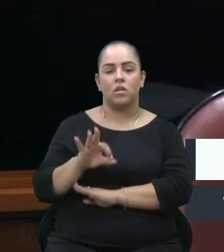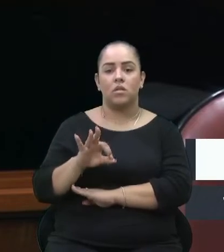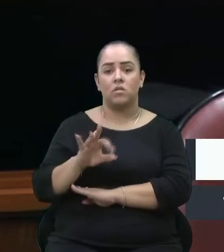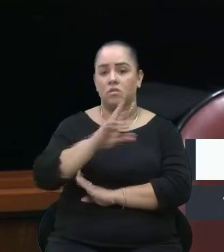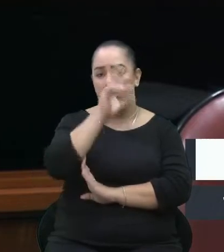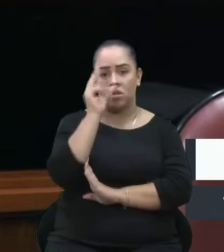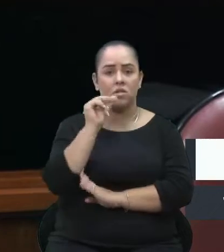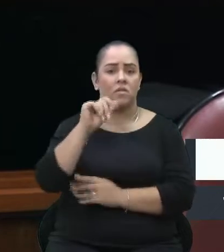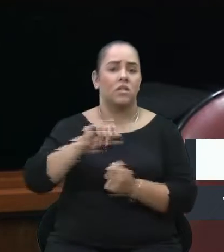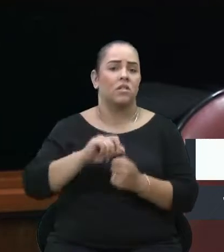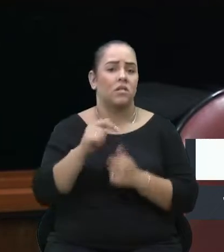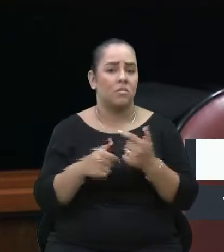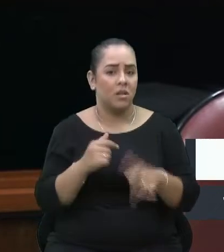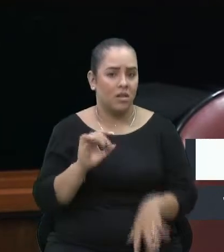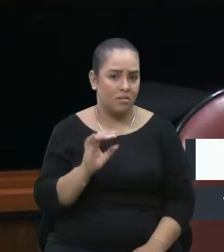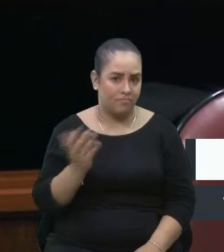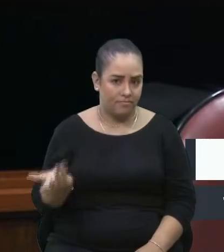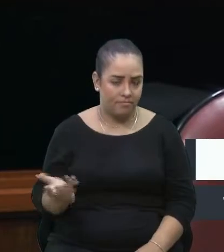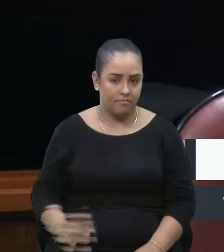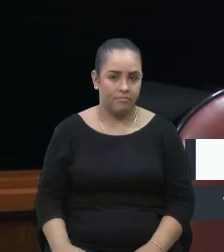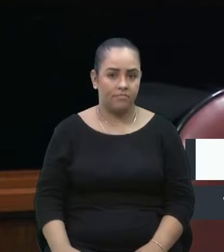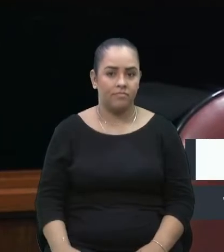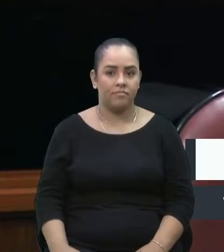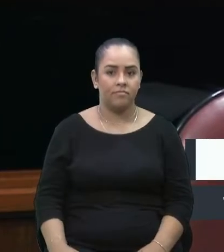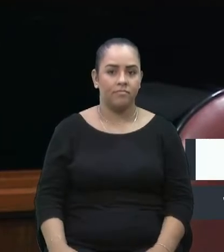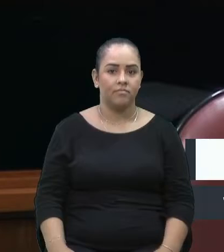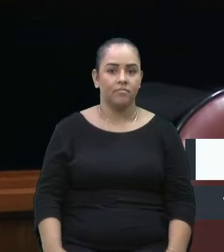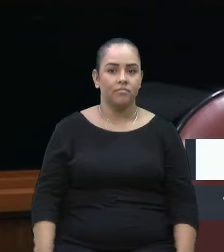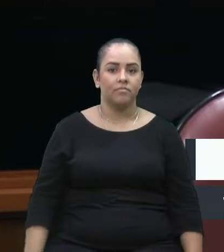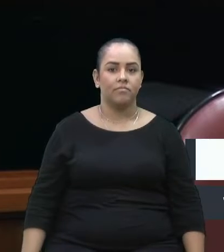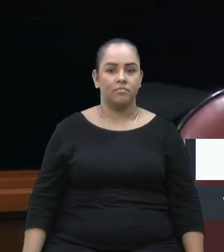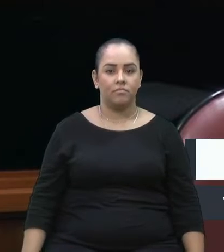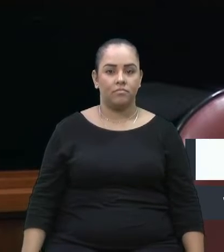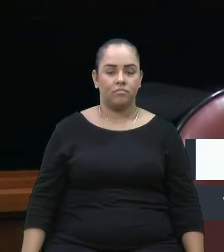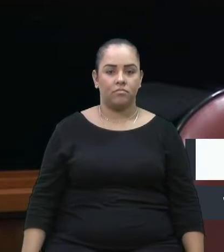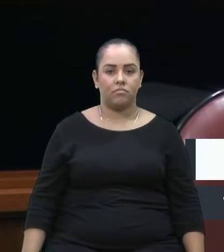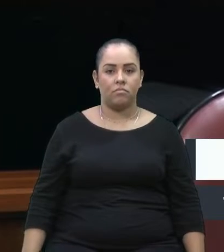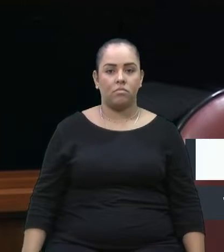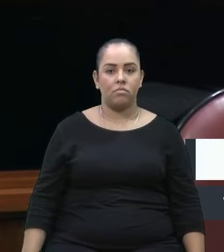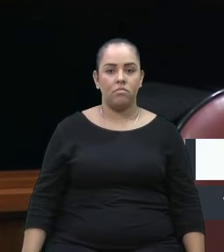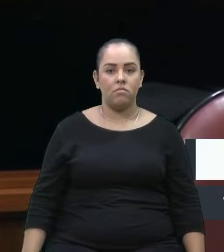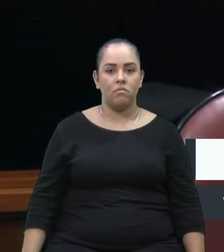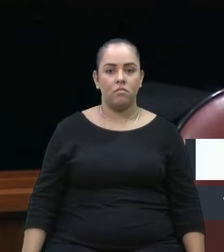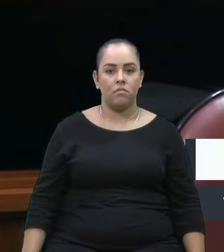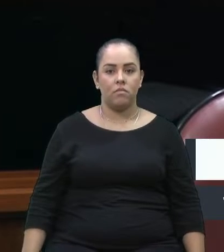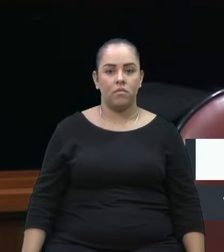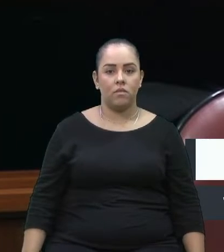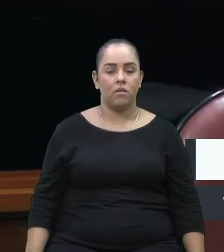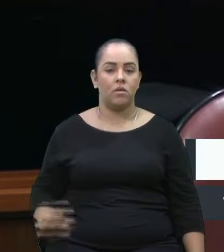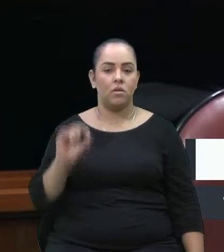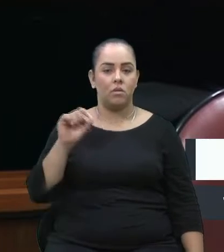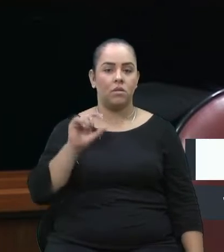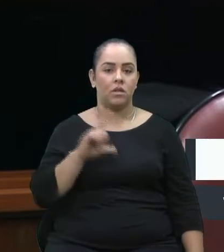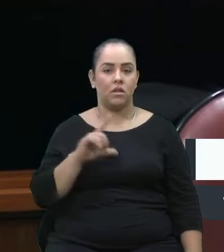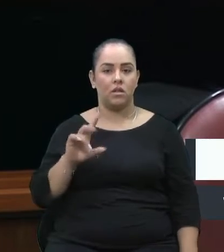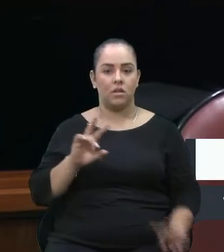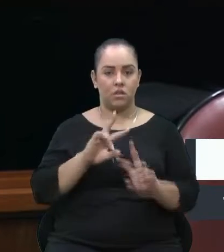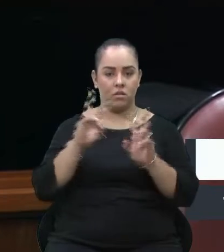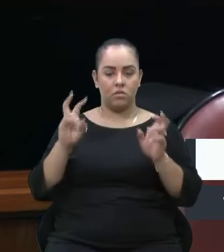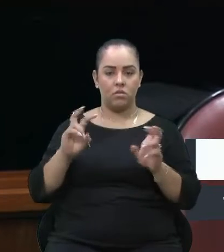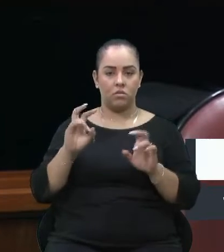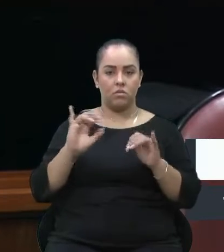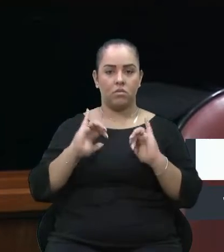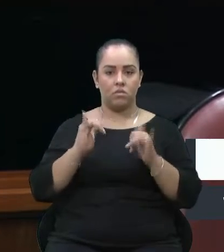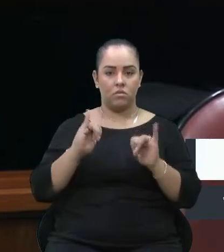parte. Então, se não for essa, a questão do cadastro único, nós precisamos que essas pessoas,